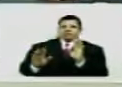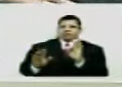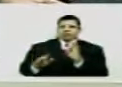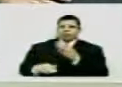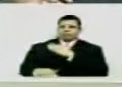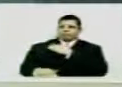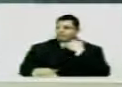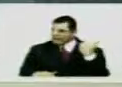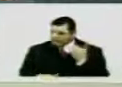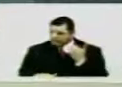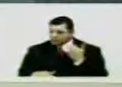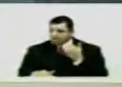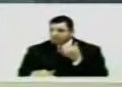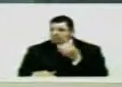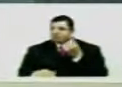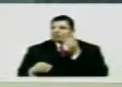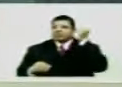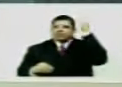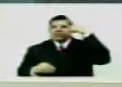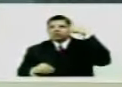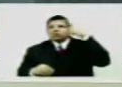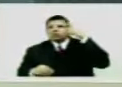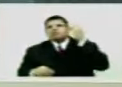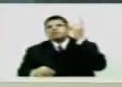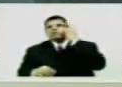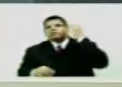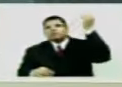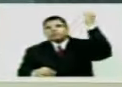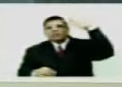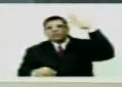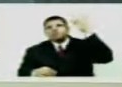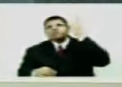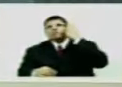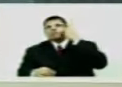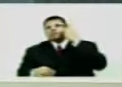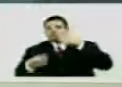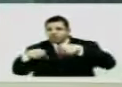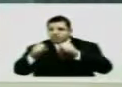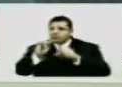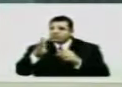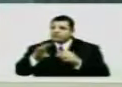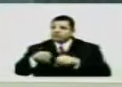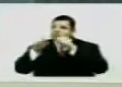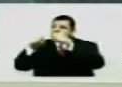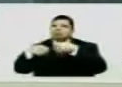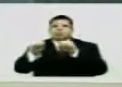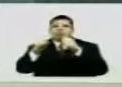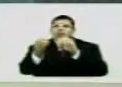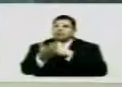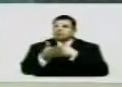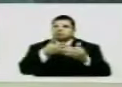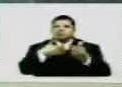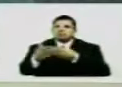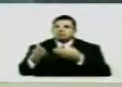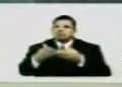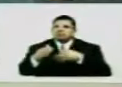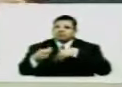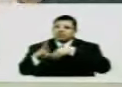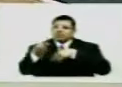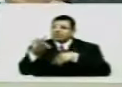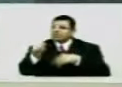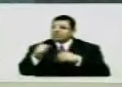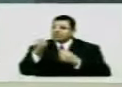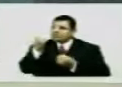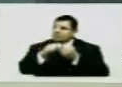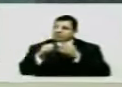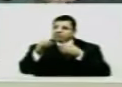Mata Em plena luz do dia Vai andando até a moto Sobe na moto Roda a